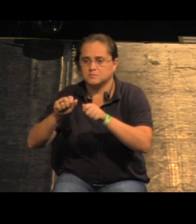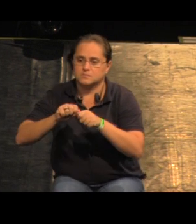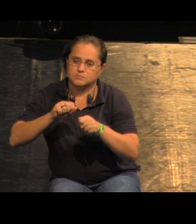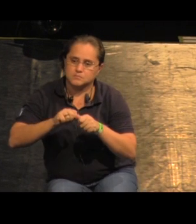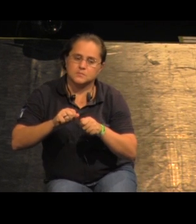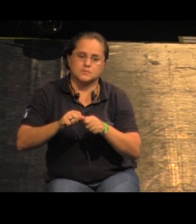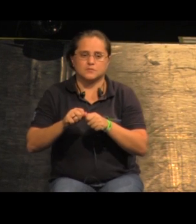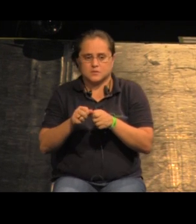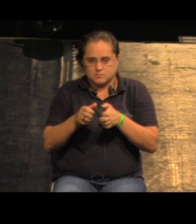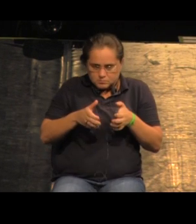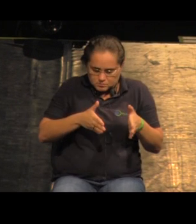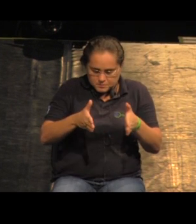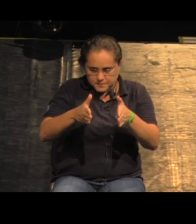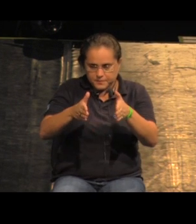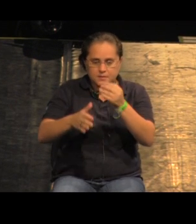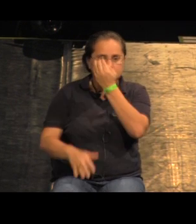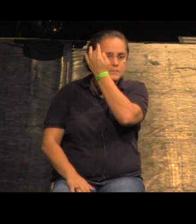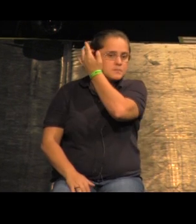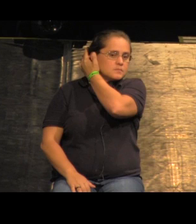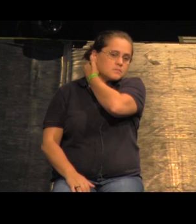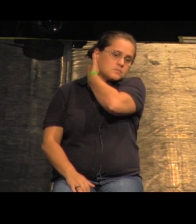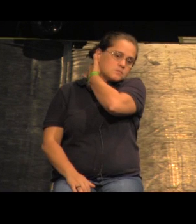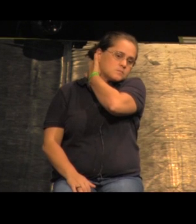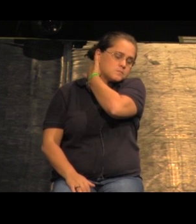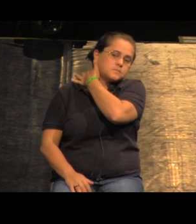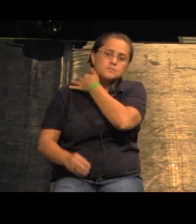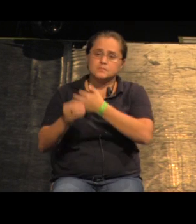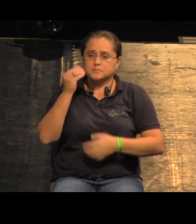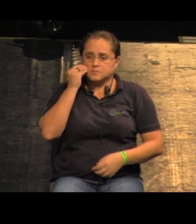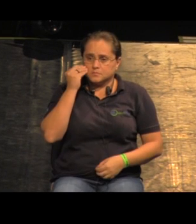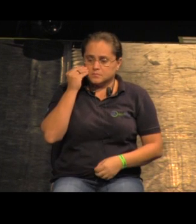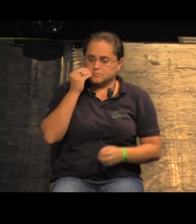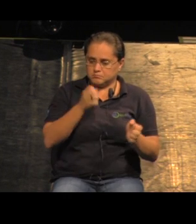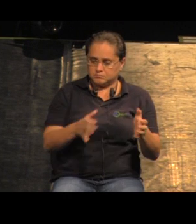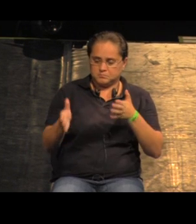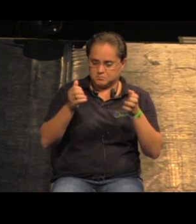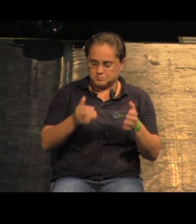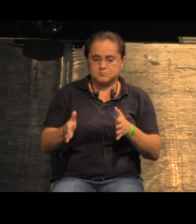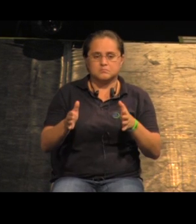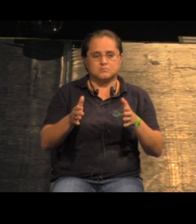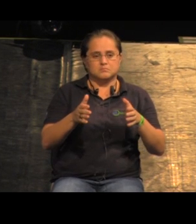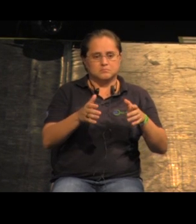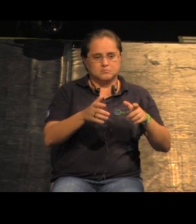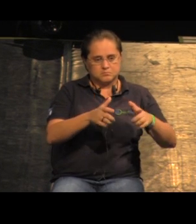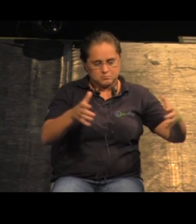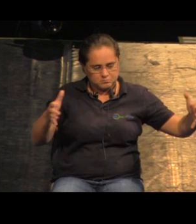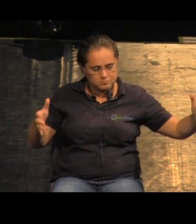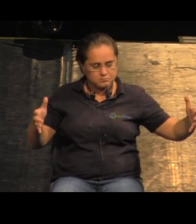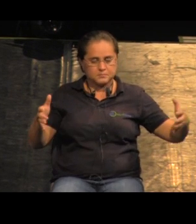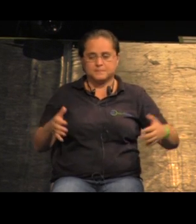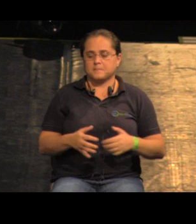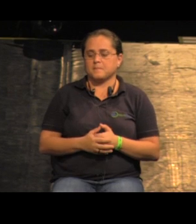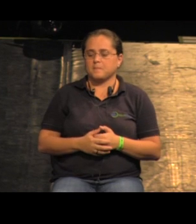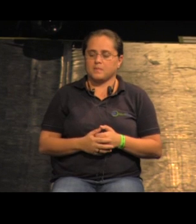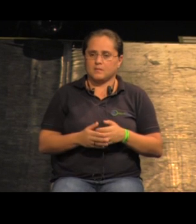franquear essa passagem. E tentar justamente produzir espaços, que normalmente são os